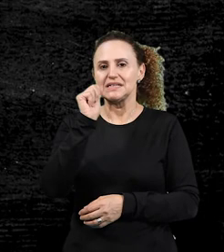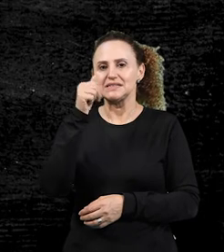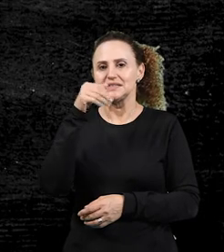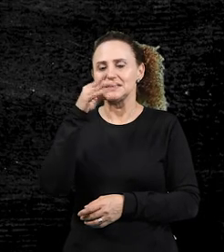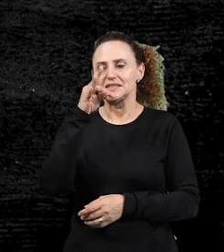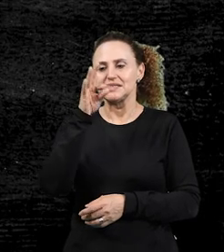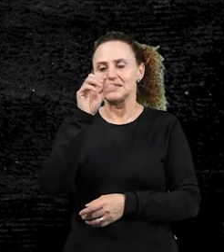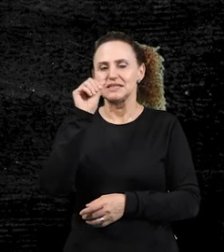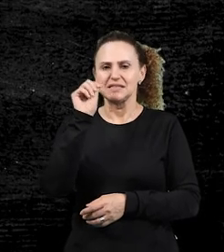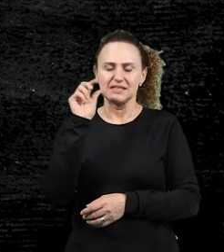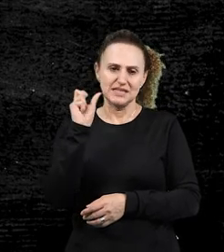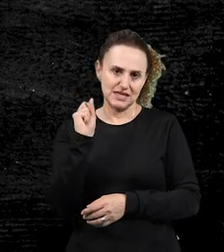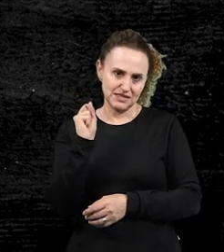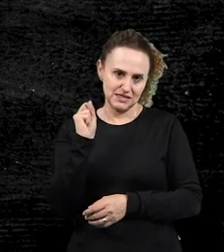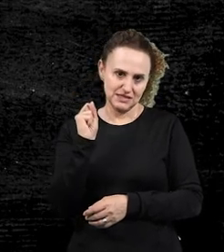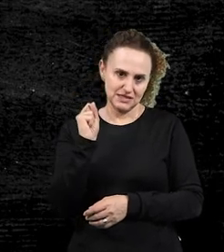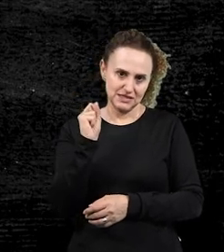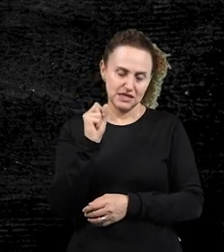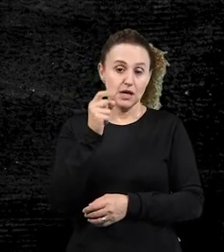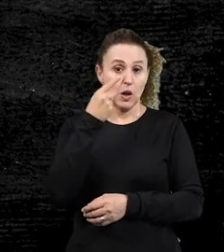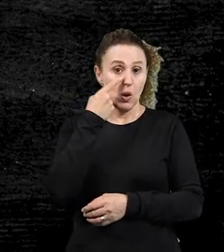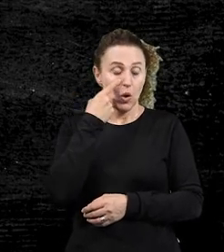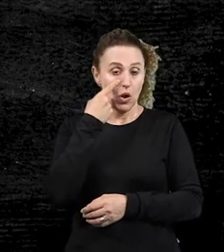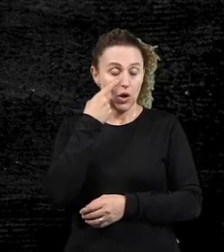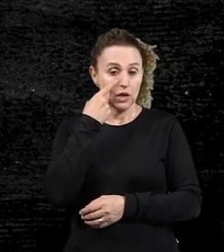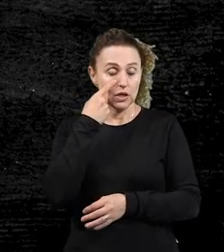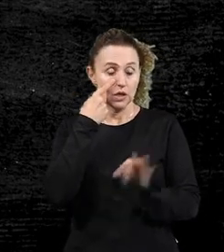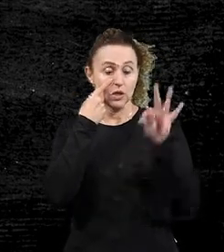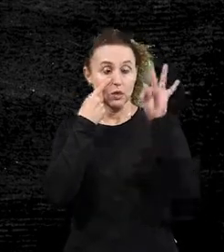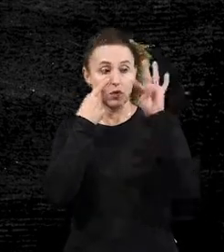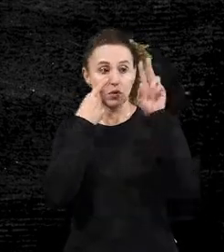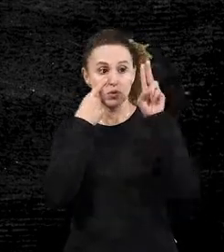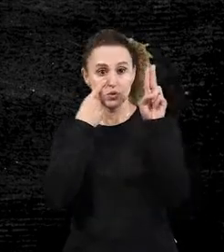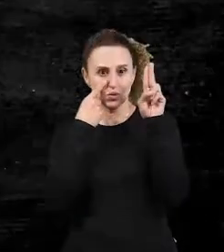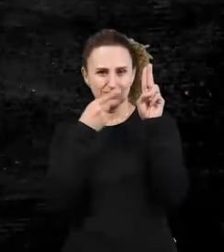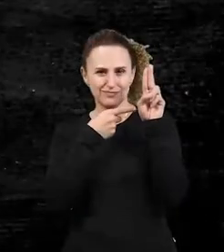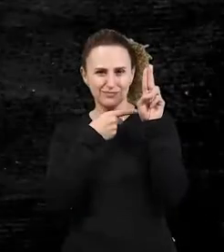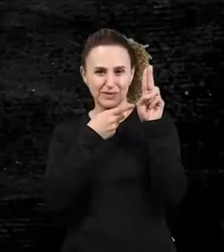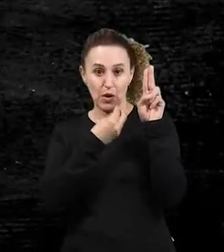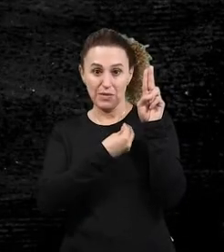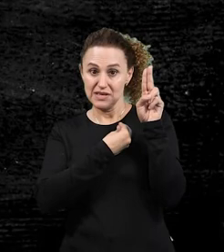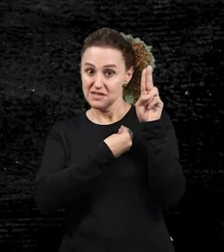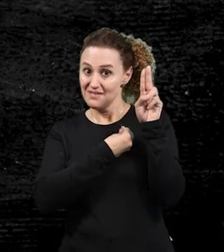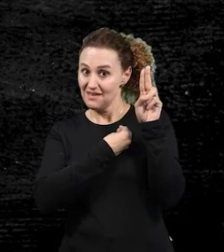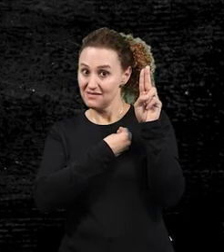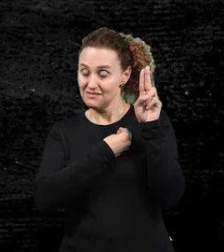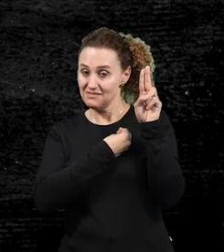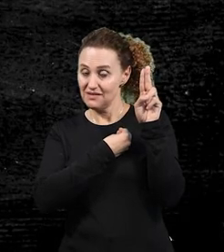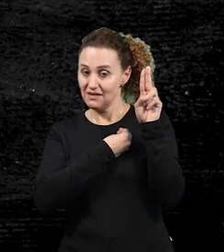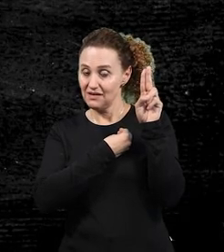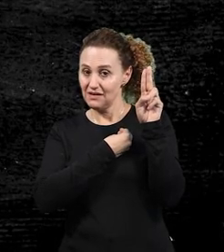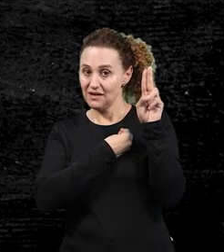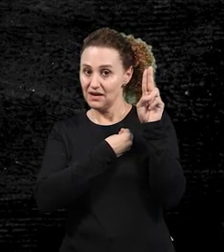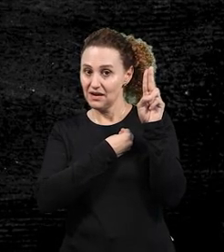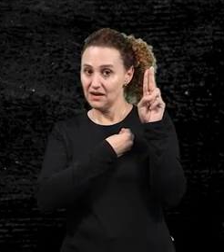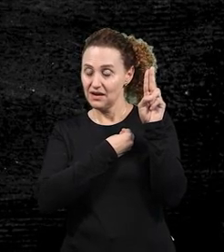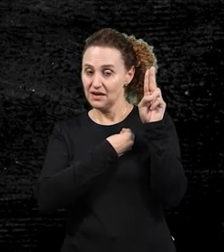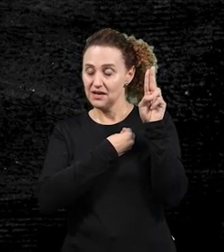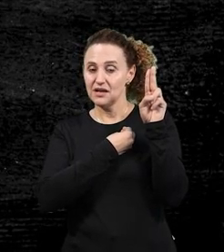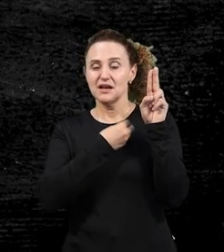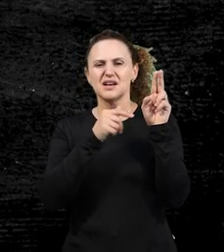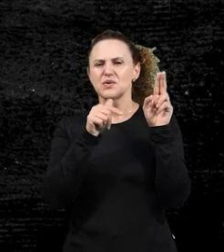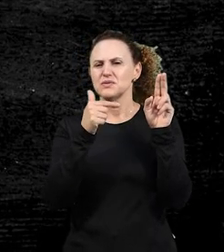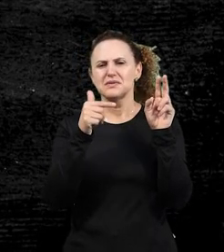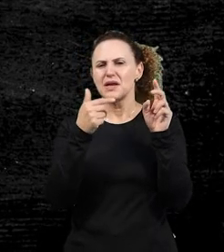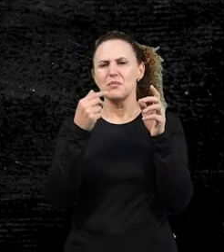o que que acontece? O presente no tu não tem nenhuma marca do presente no